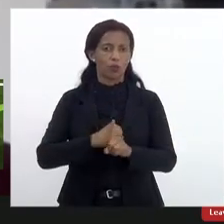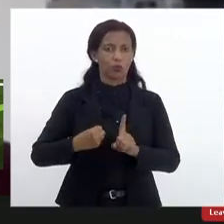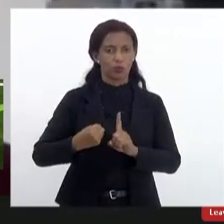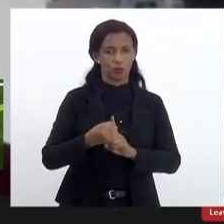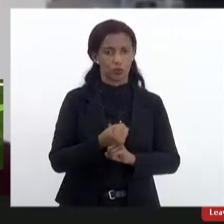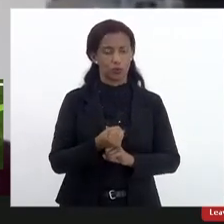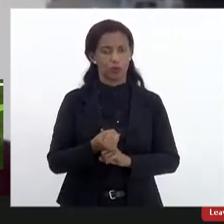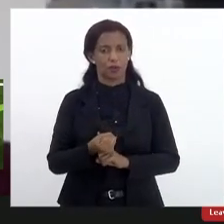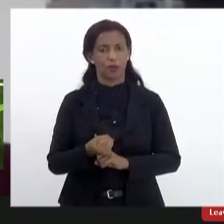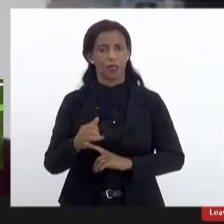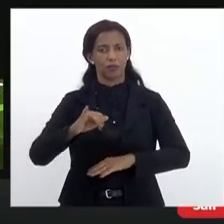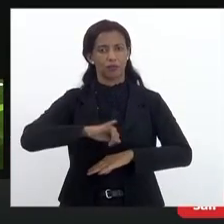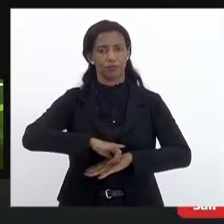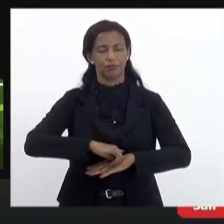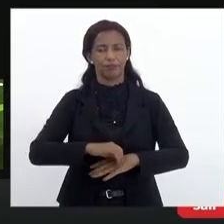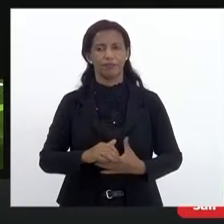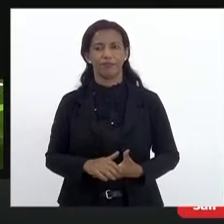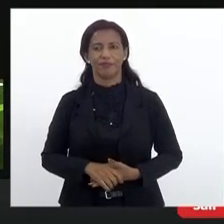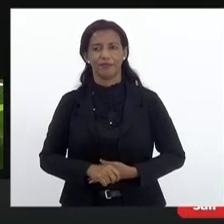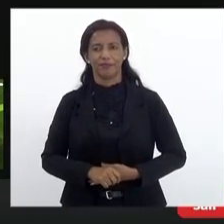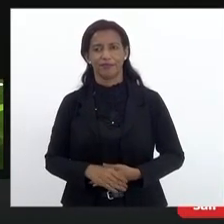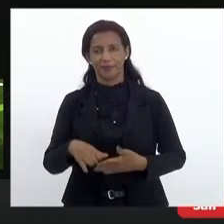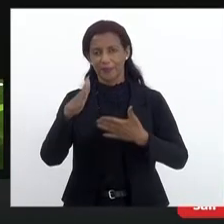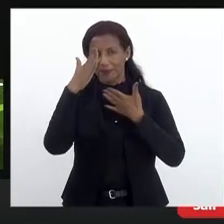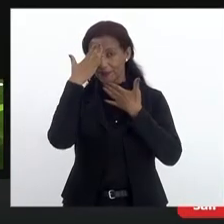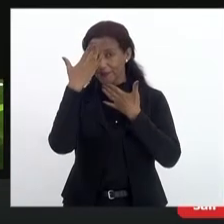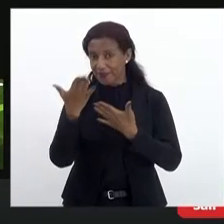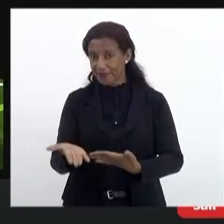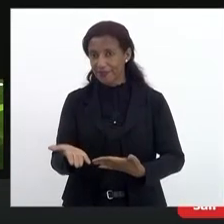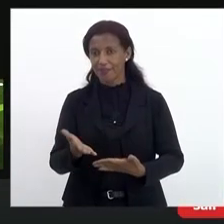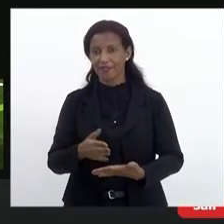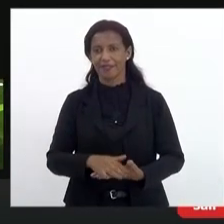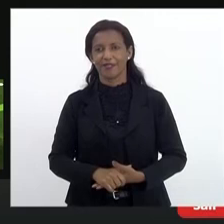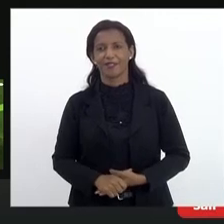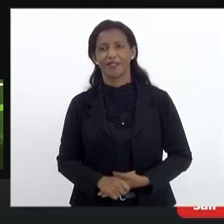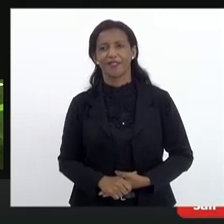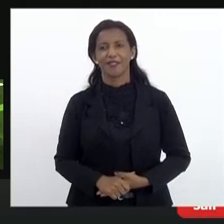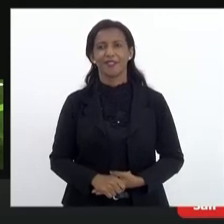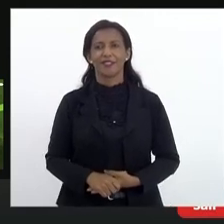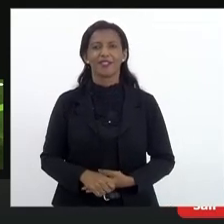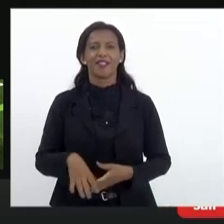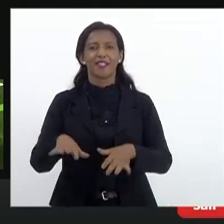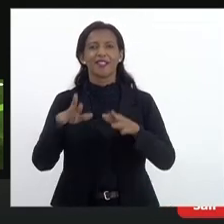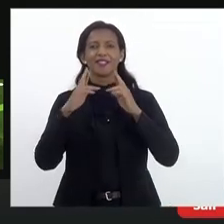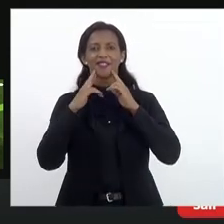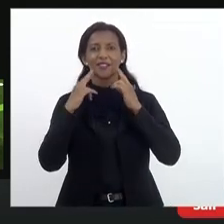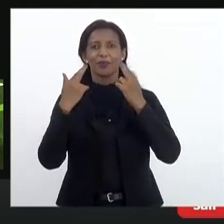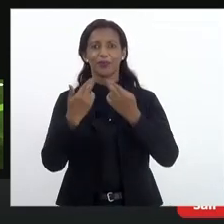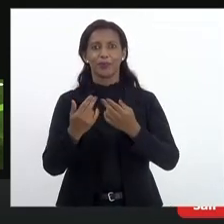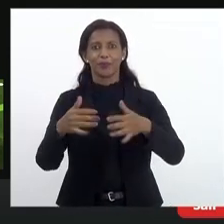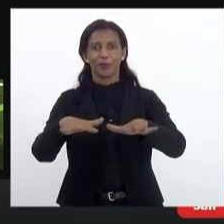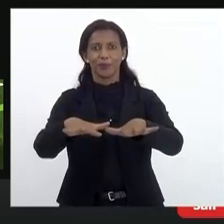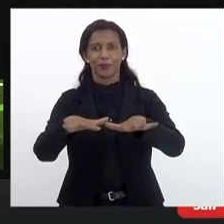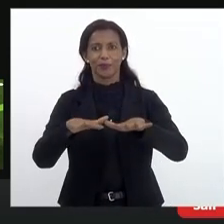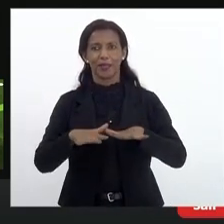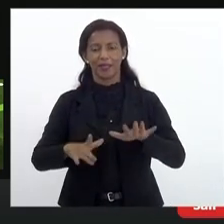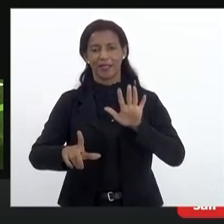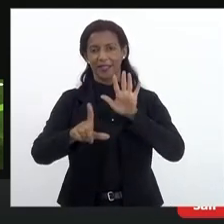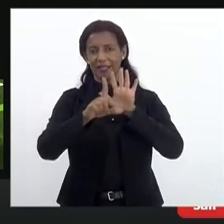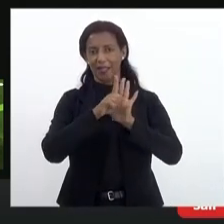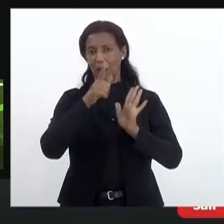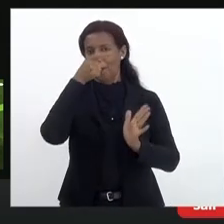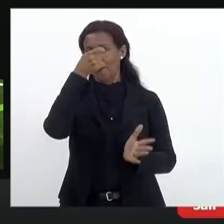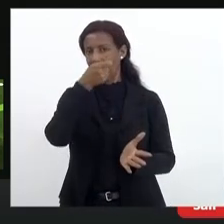fluminense agradeço por esta esta audiência que eu sei que está em lei como